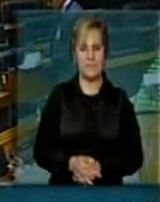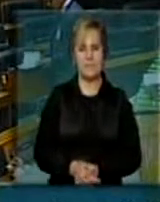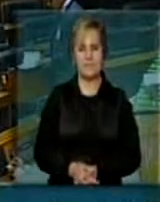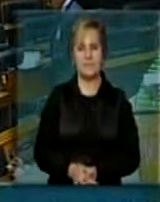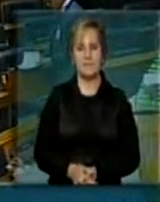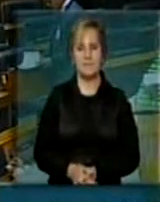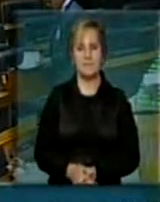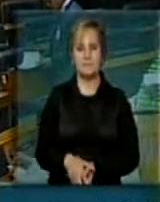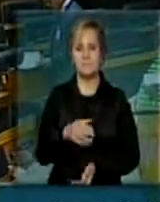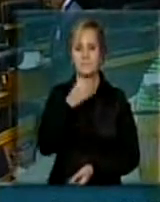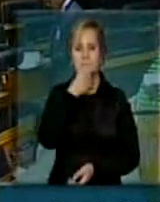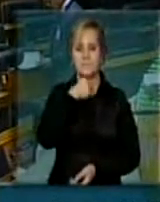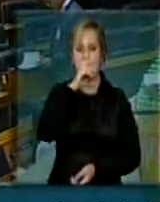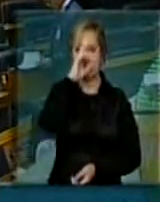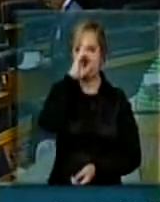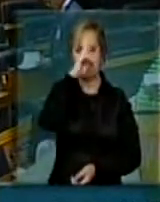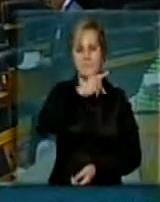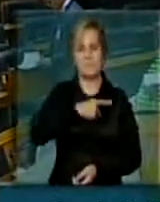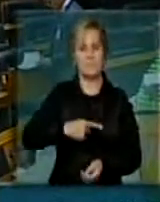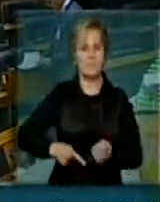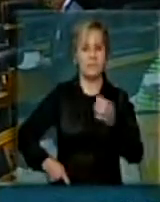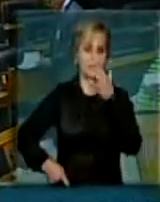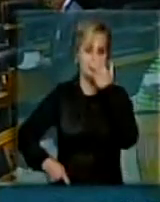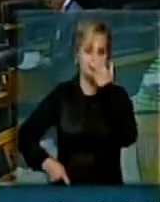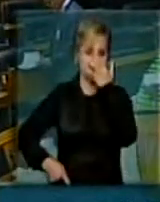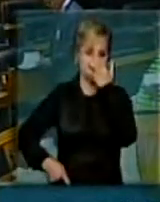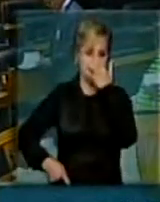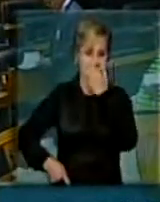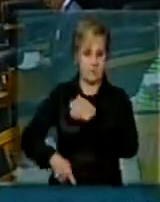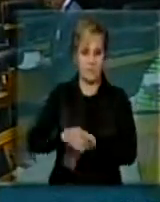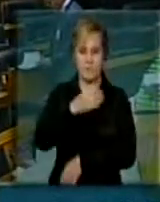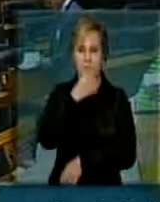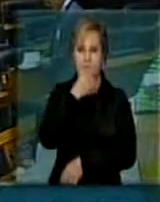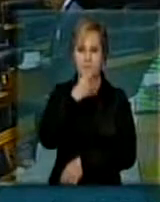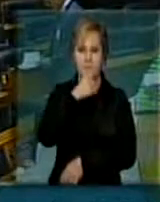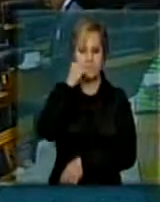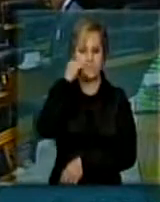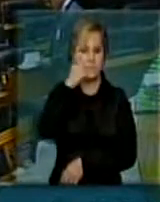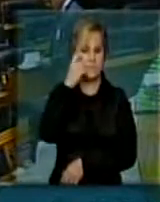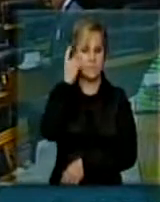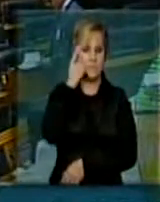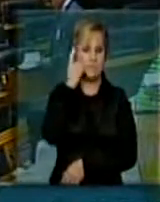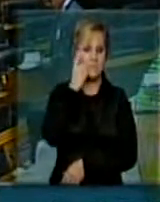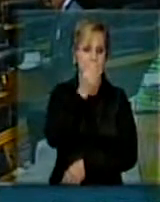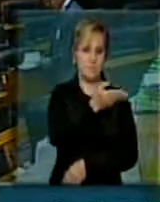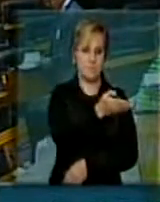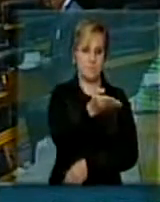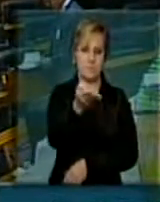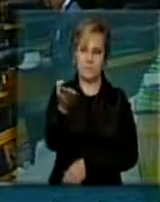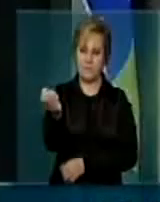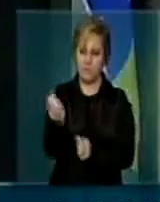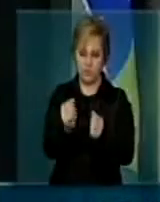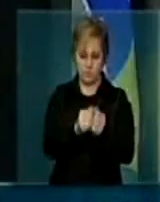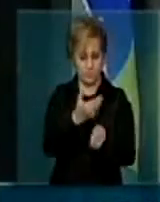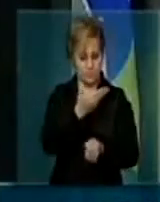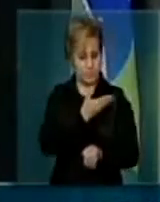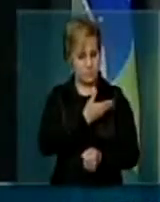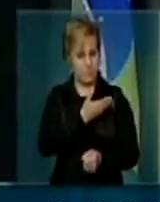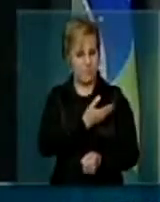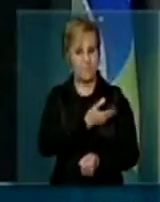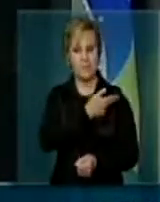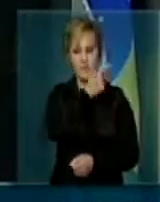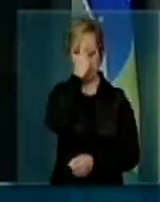Senhor presidente, senhores e senhoras deputadas, companheiros, cidadãos